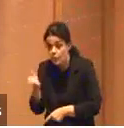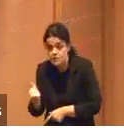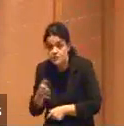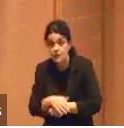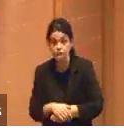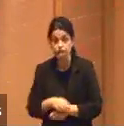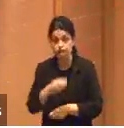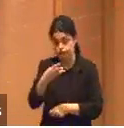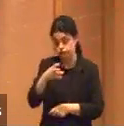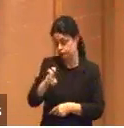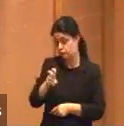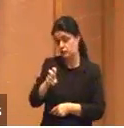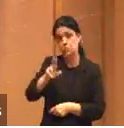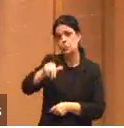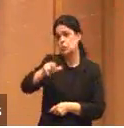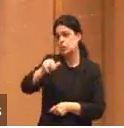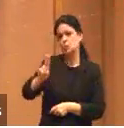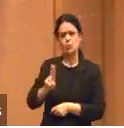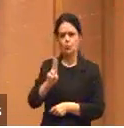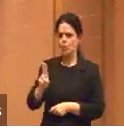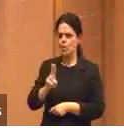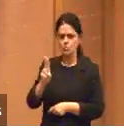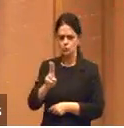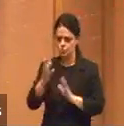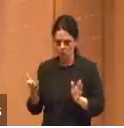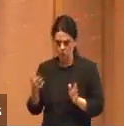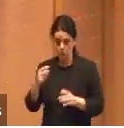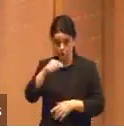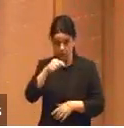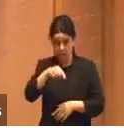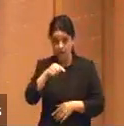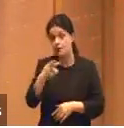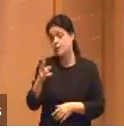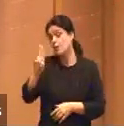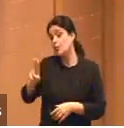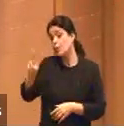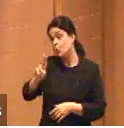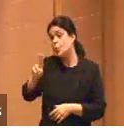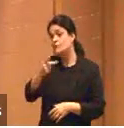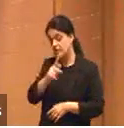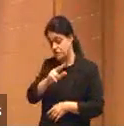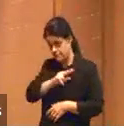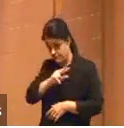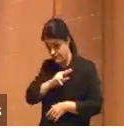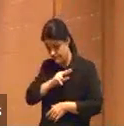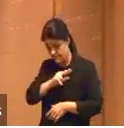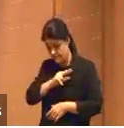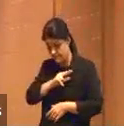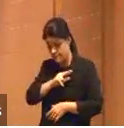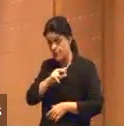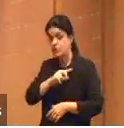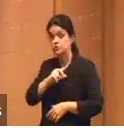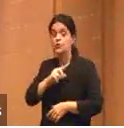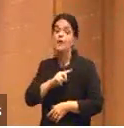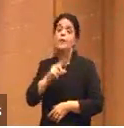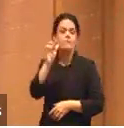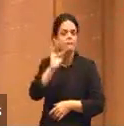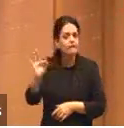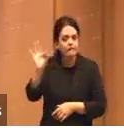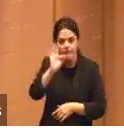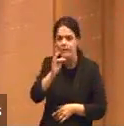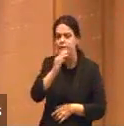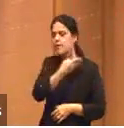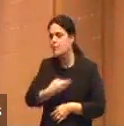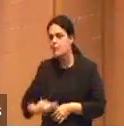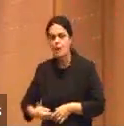primeiro semestre. Aqui, por um acaso, é uma universidade particular, quando eu fiz uma formação, mas nas federais não muda esse cenário.